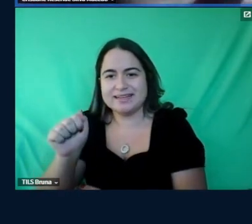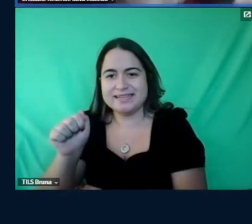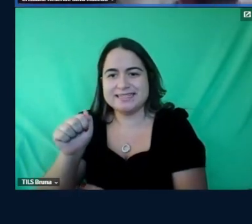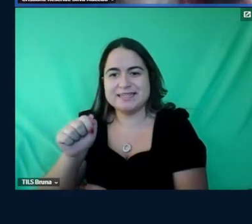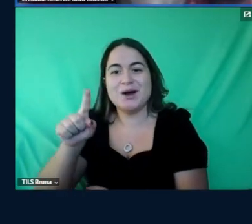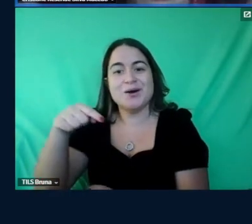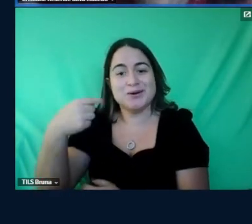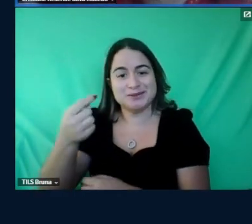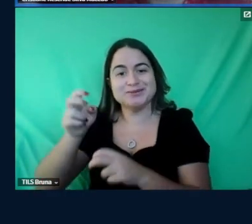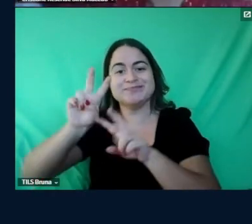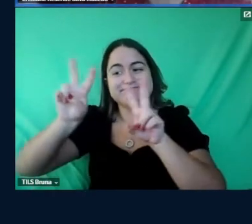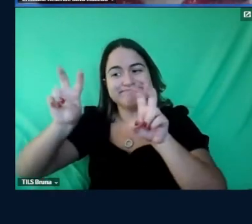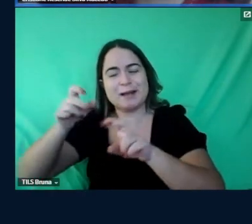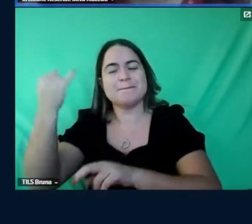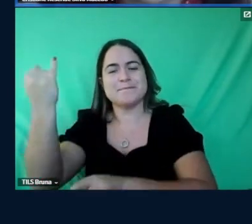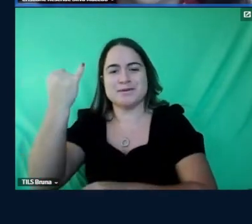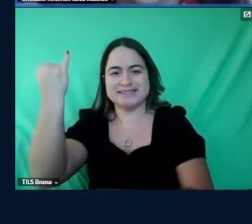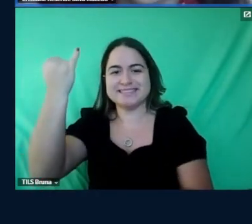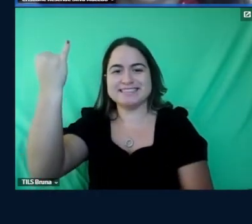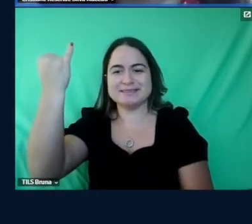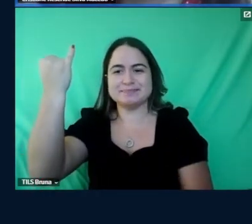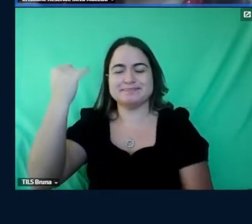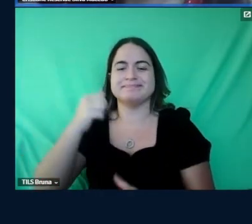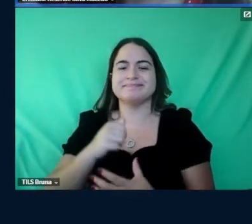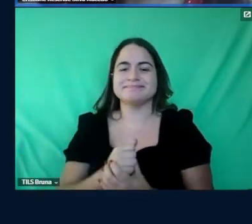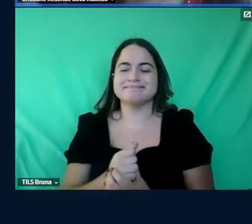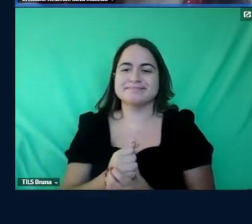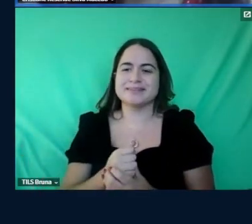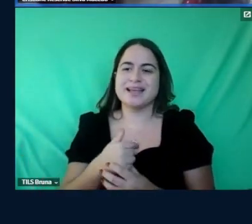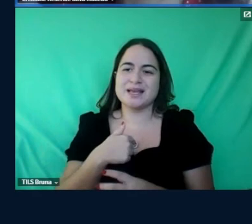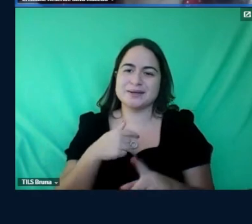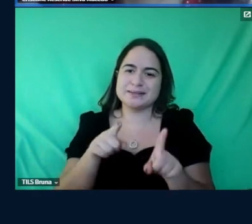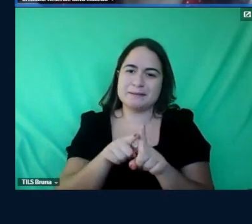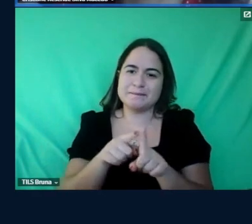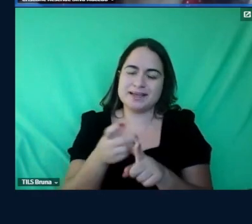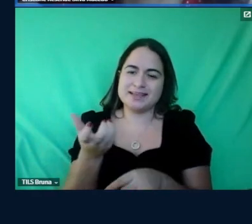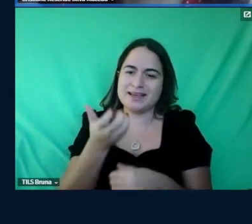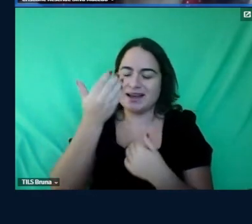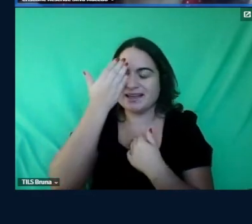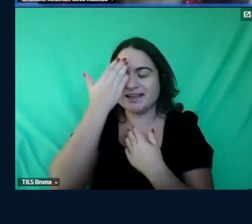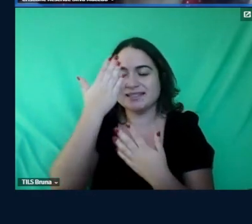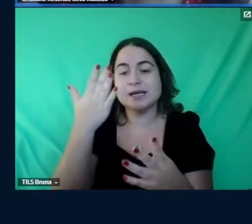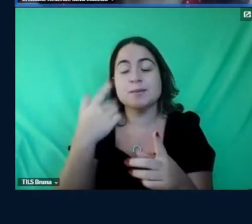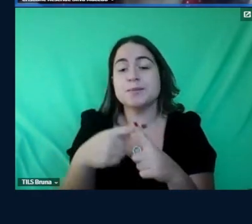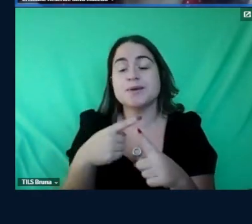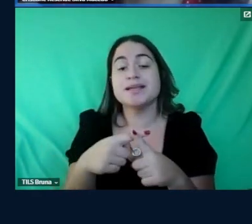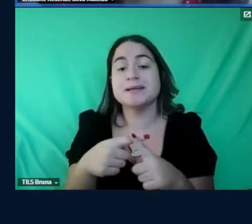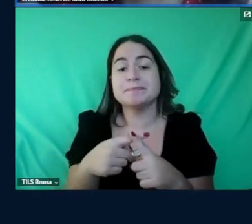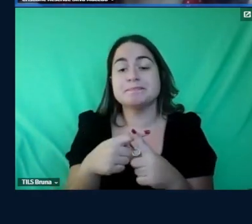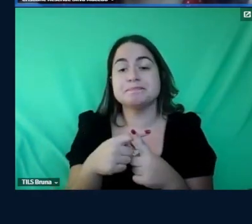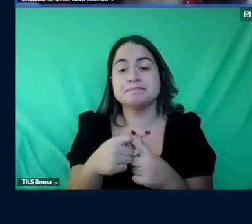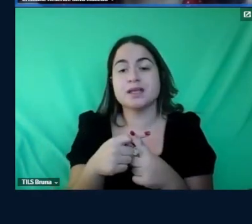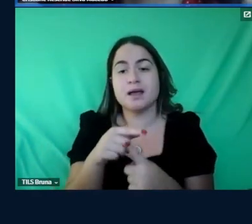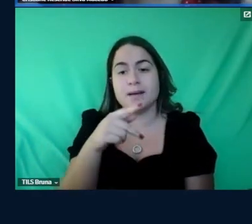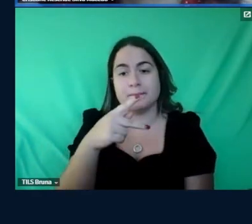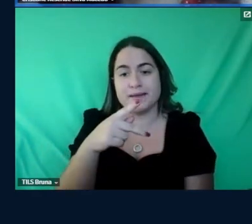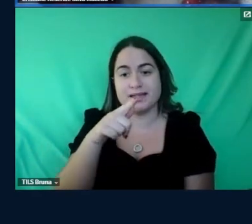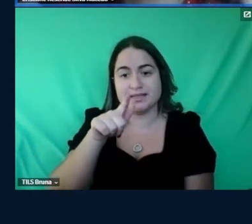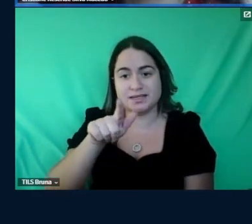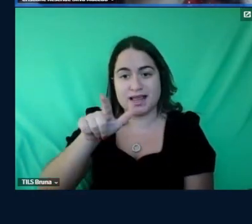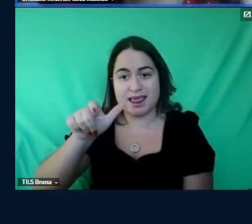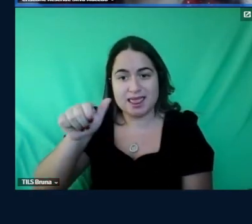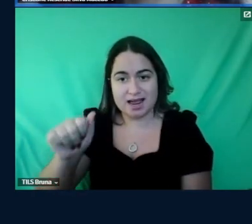muito importante eu gostaria de agradecer porque assim o PGLA me